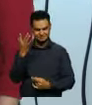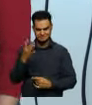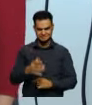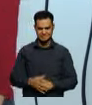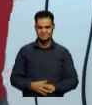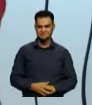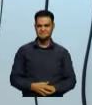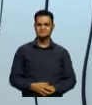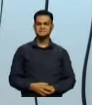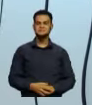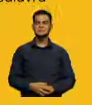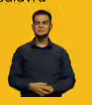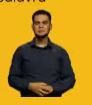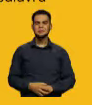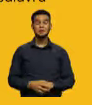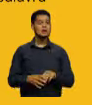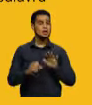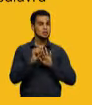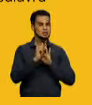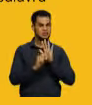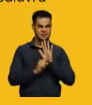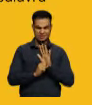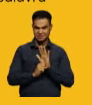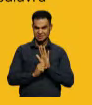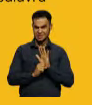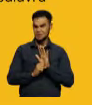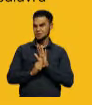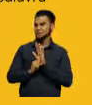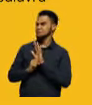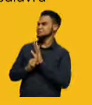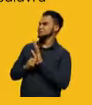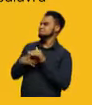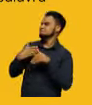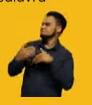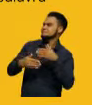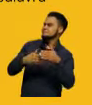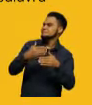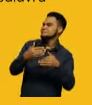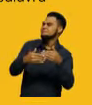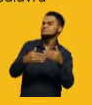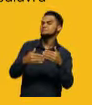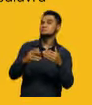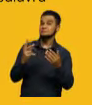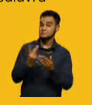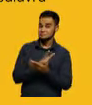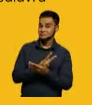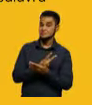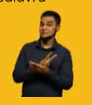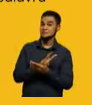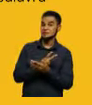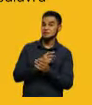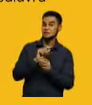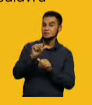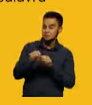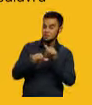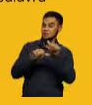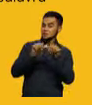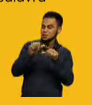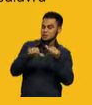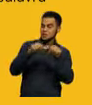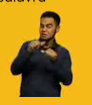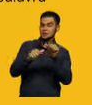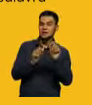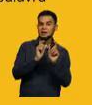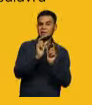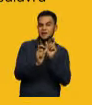Nos séculos seguintes, o sentido do vocábulo evoluiu até significar um libelo